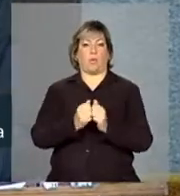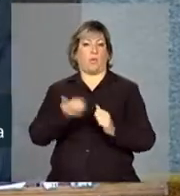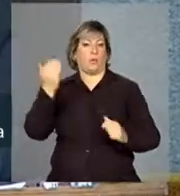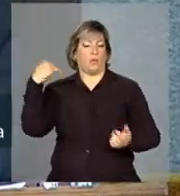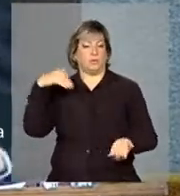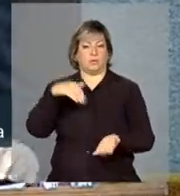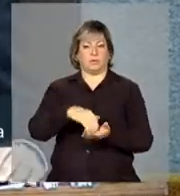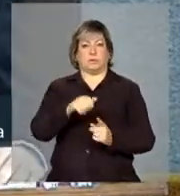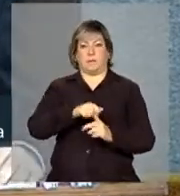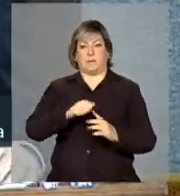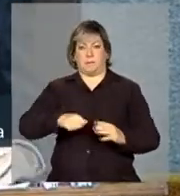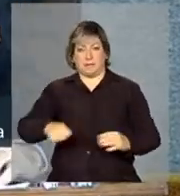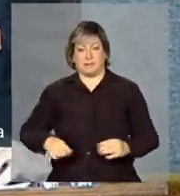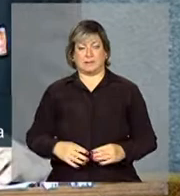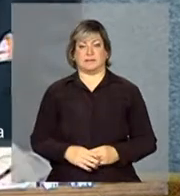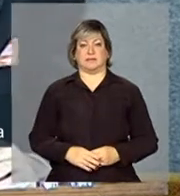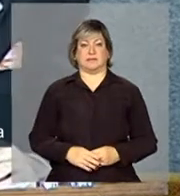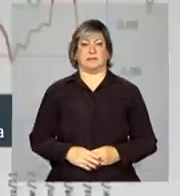últimos meses.